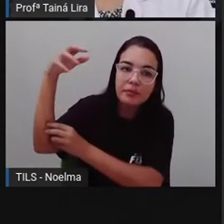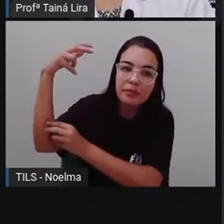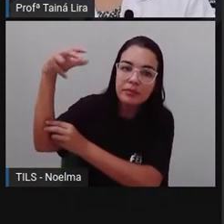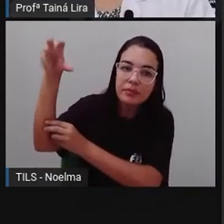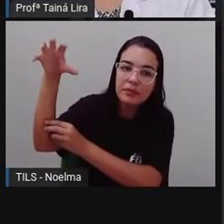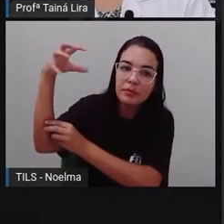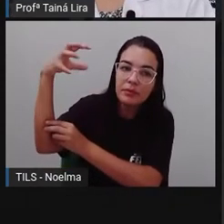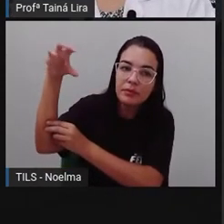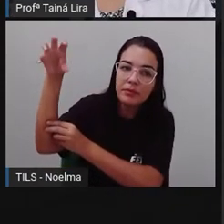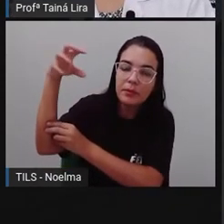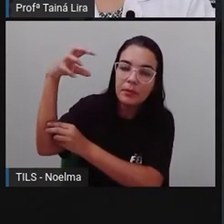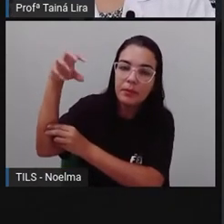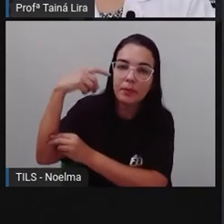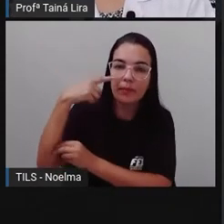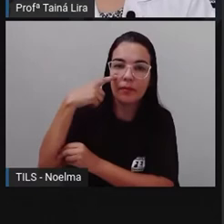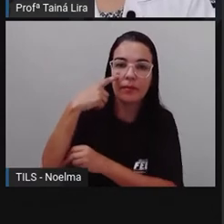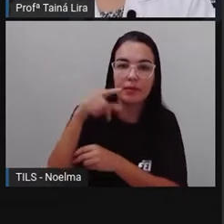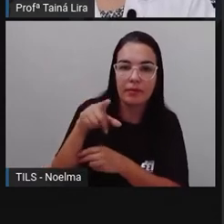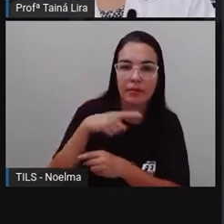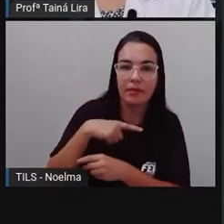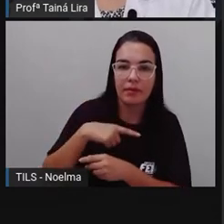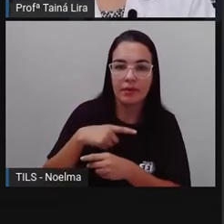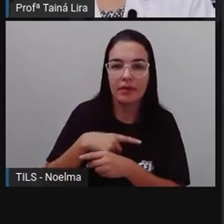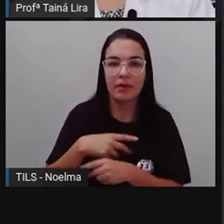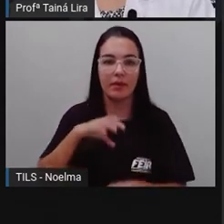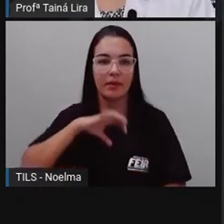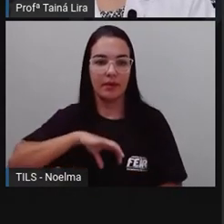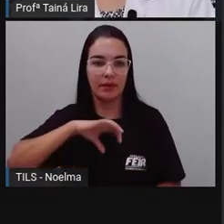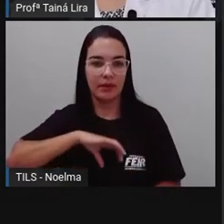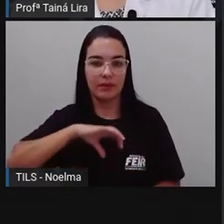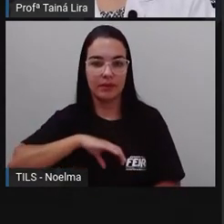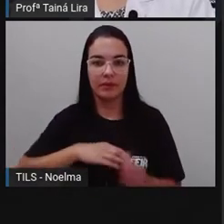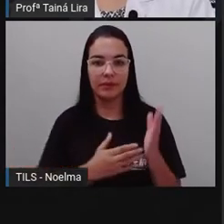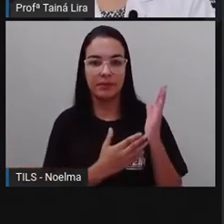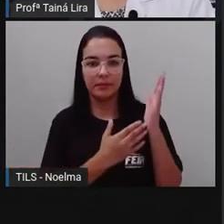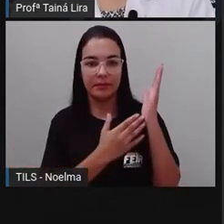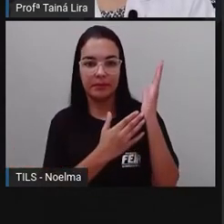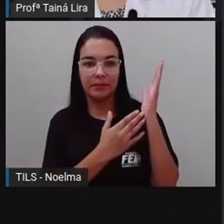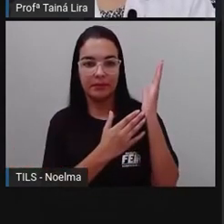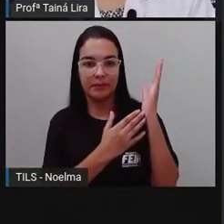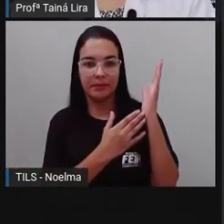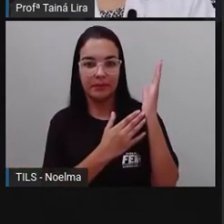informações de Portugal, certo? E nós vamos, ó,